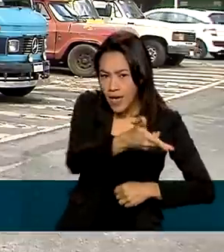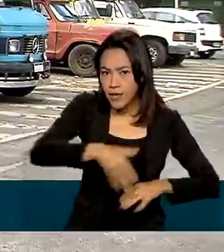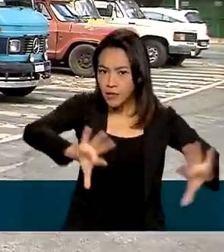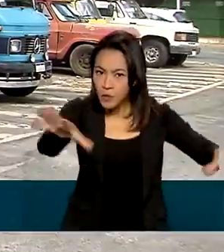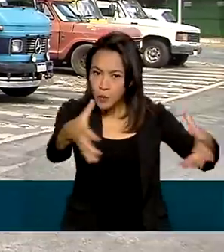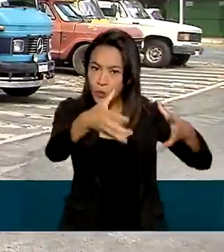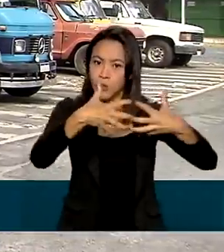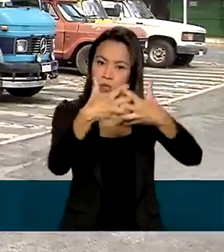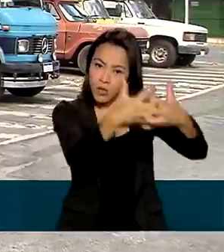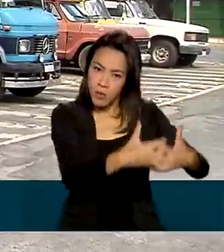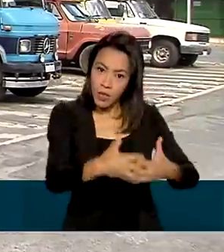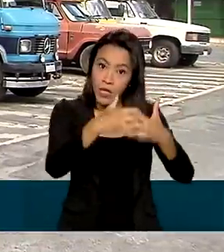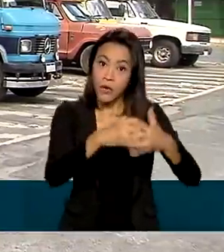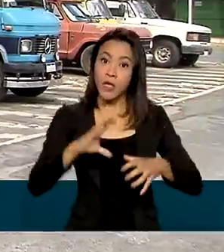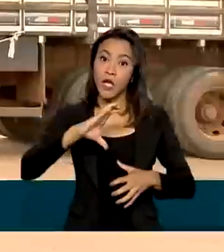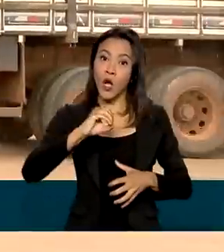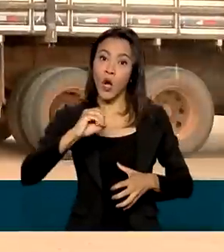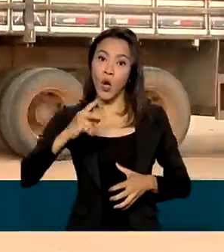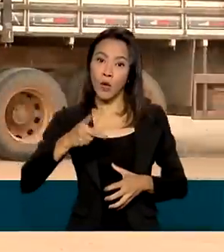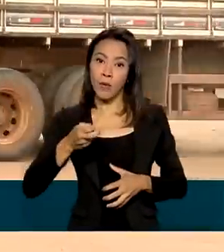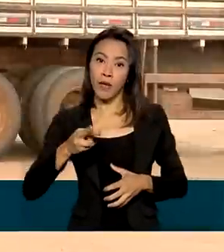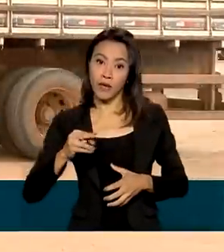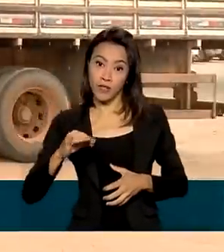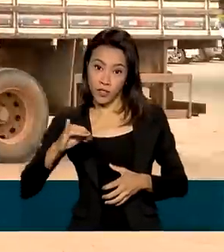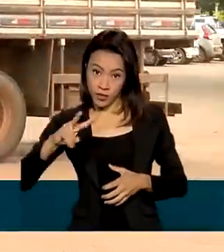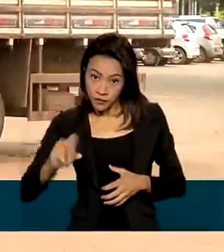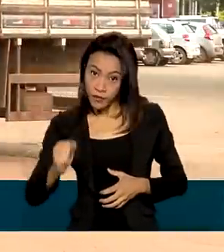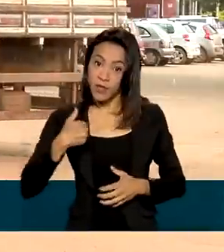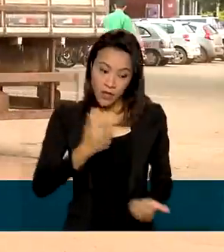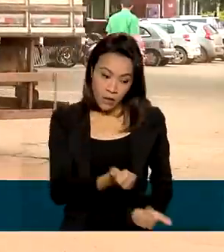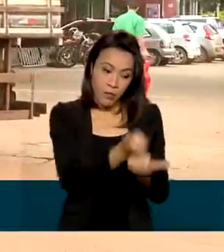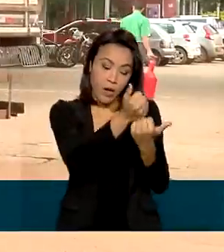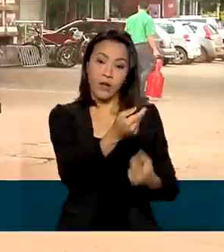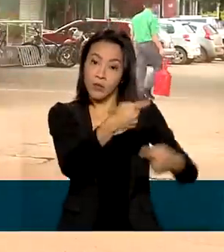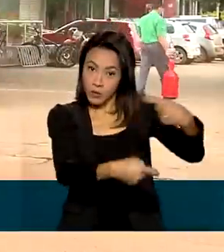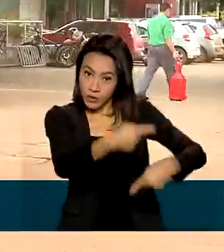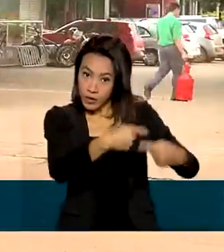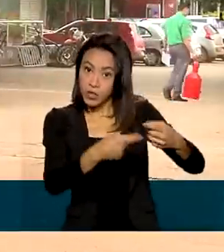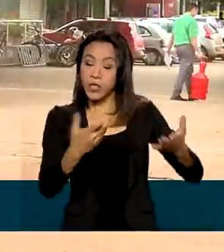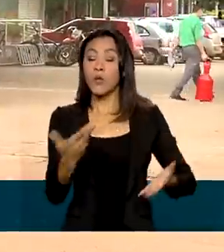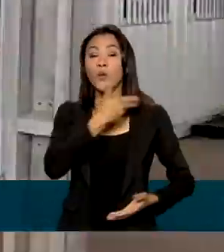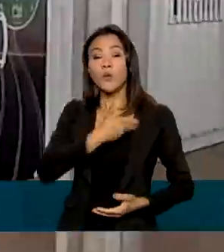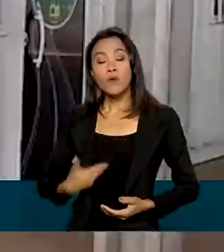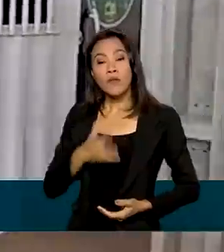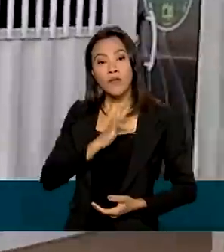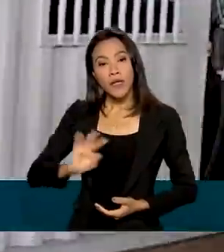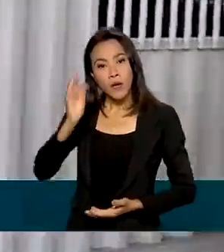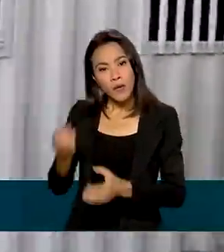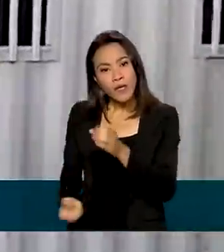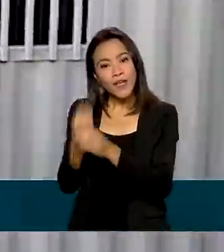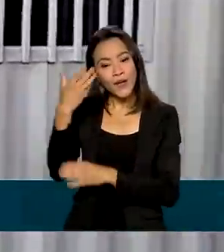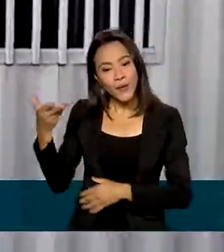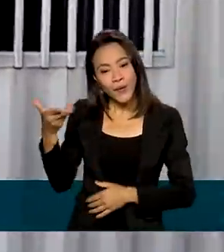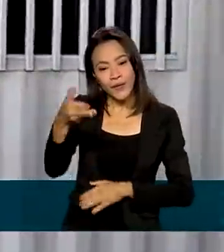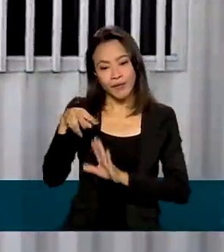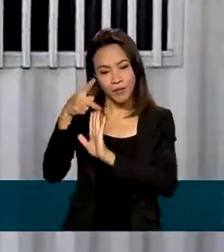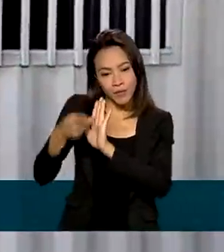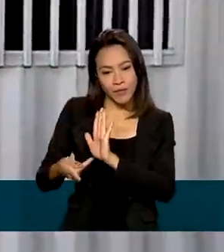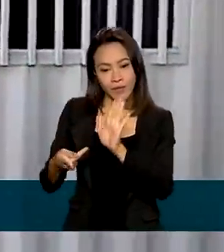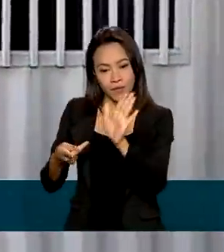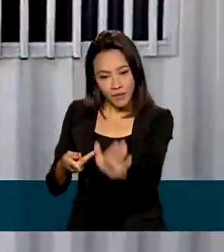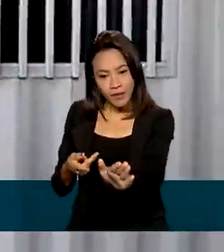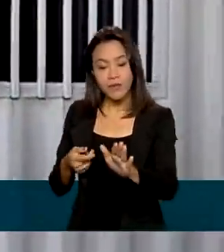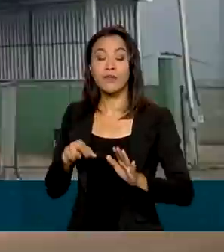em cooperativas e instituir uma política para o setor, o governo federal criou o Roda Bem Caminhoneiro,